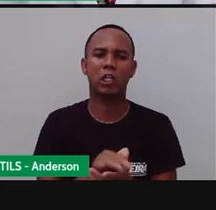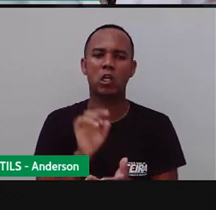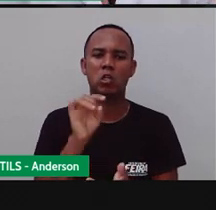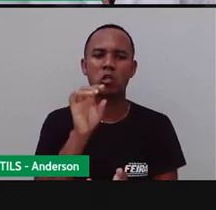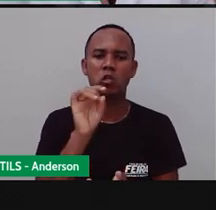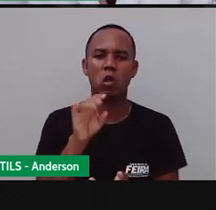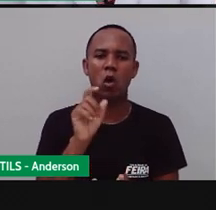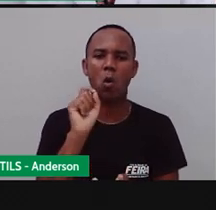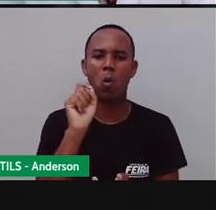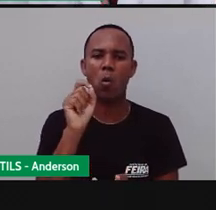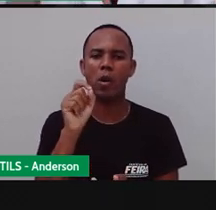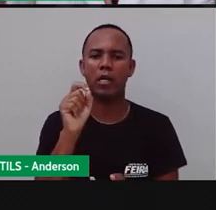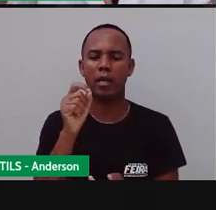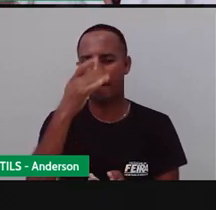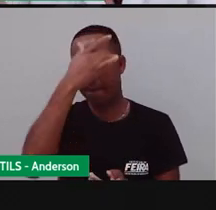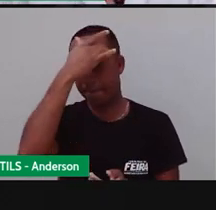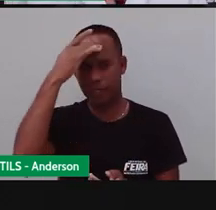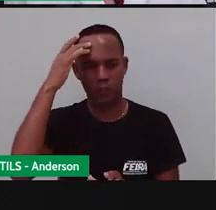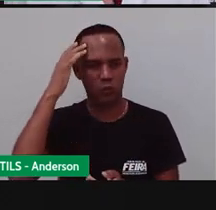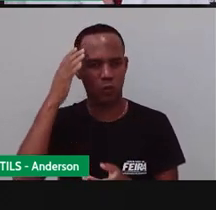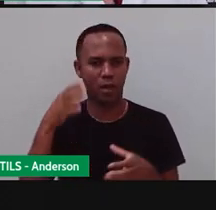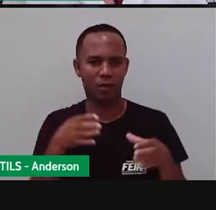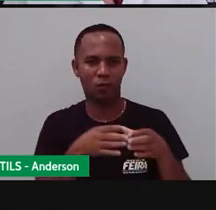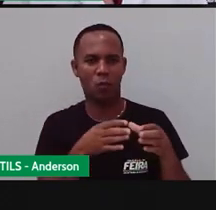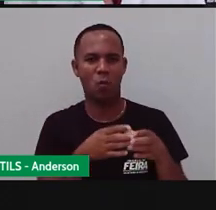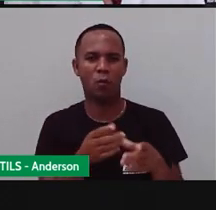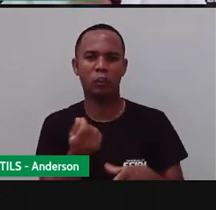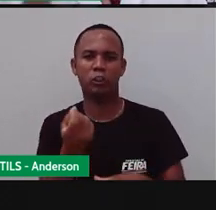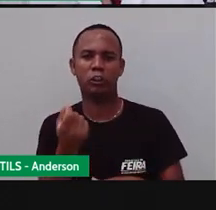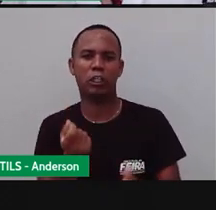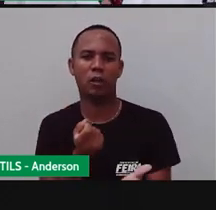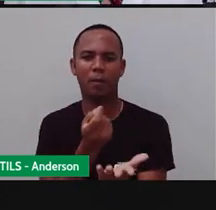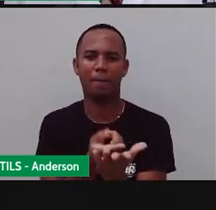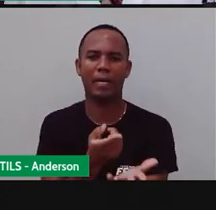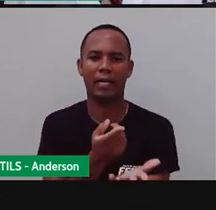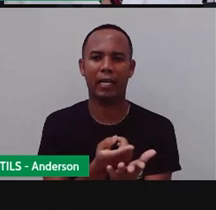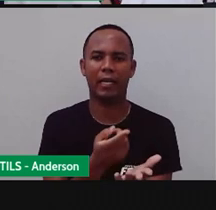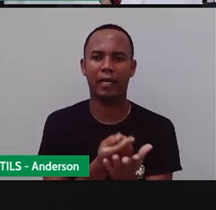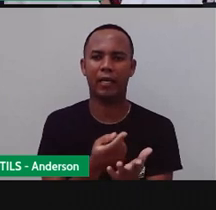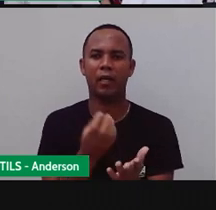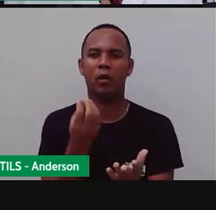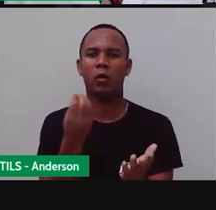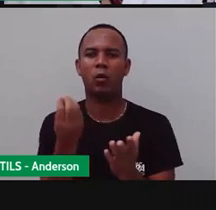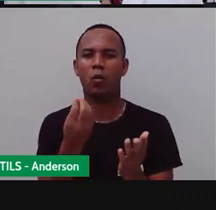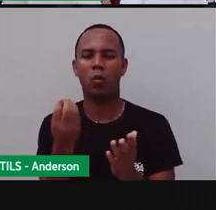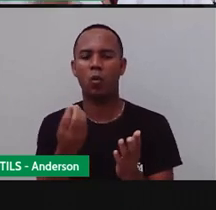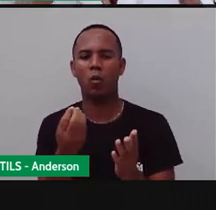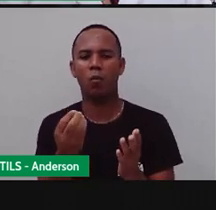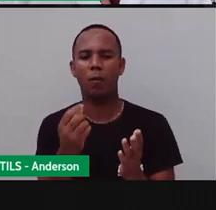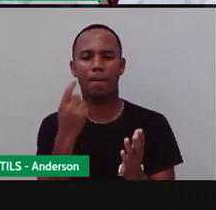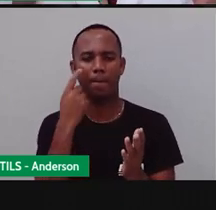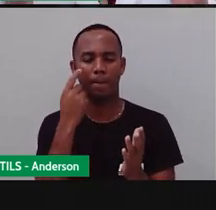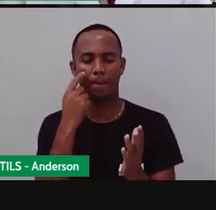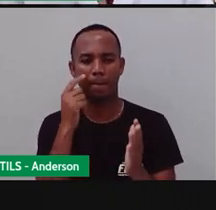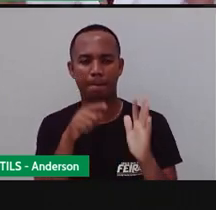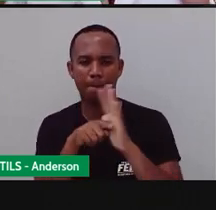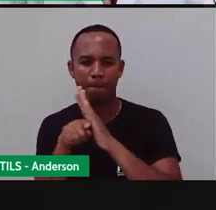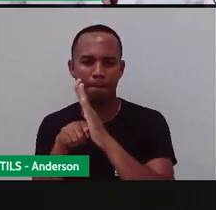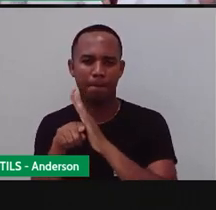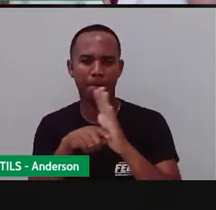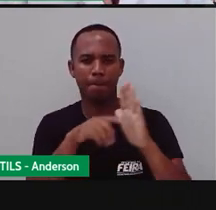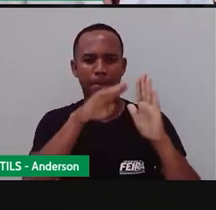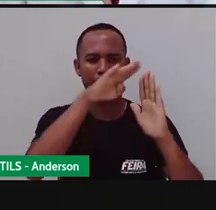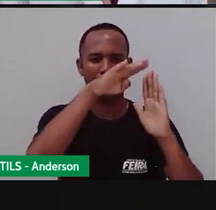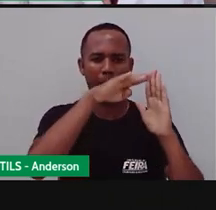fazer a população gastar dinheiro. E aí se monta esse calendário para se permitir o quê? Que o imposto